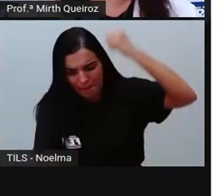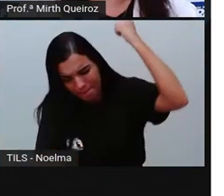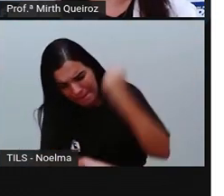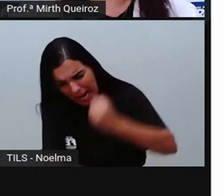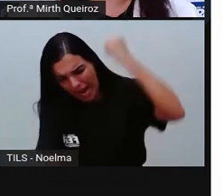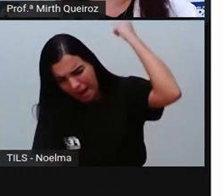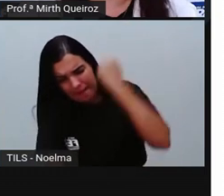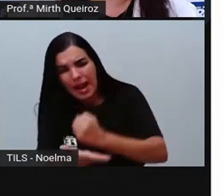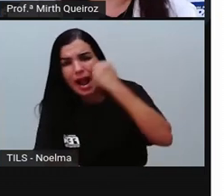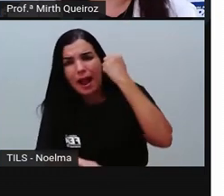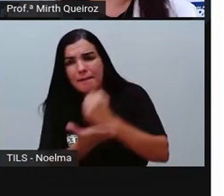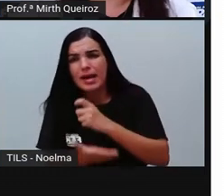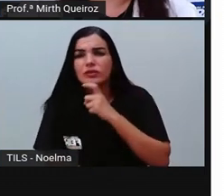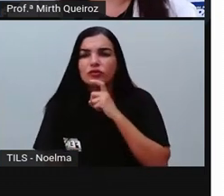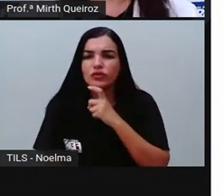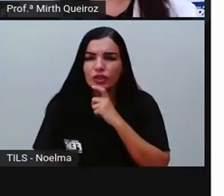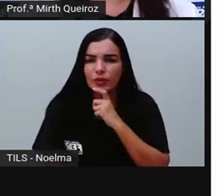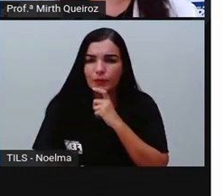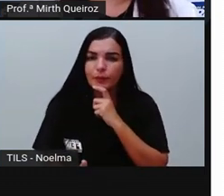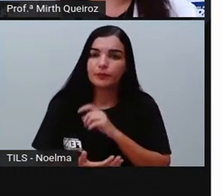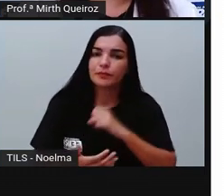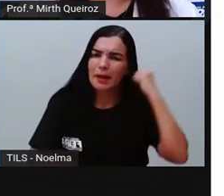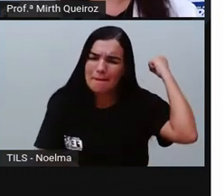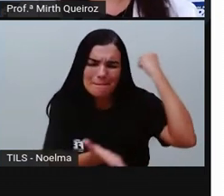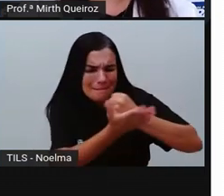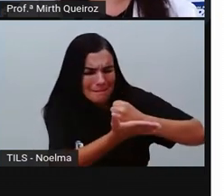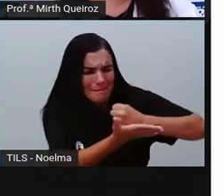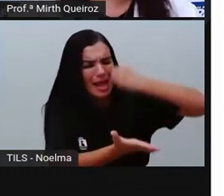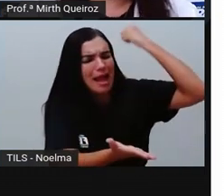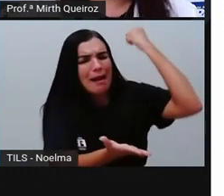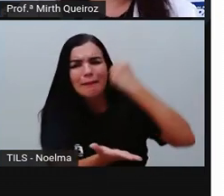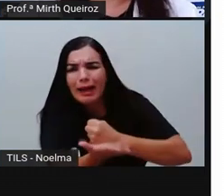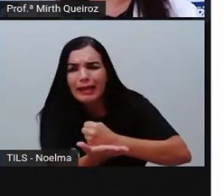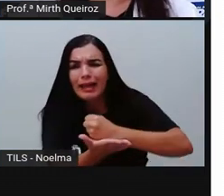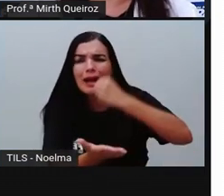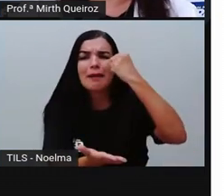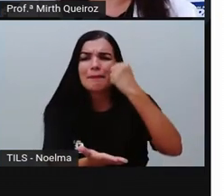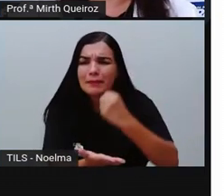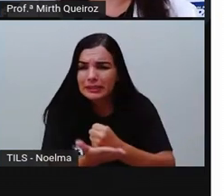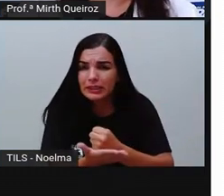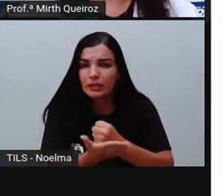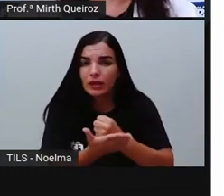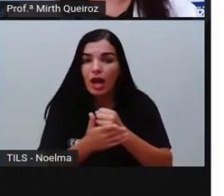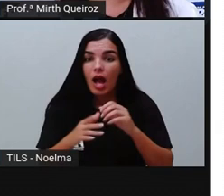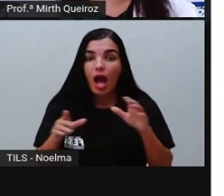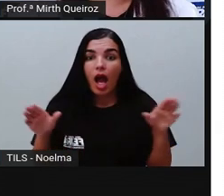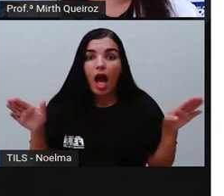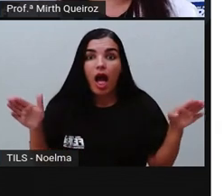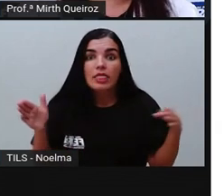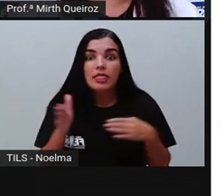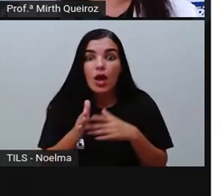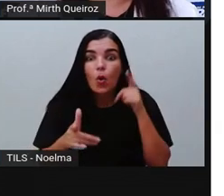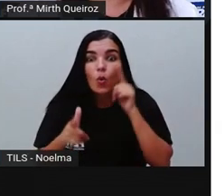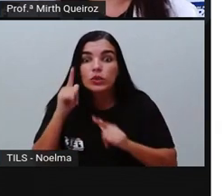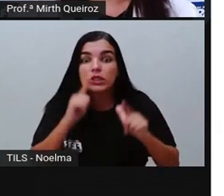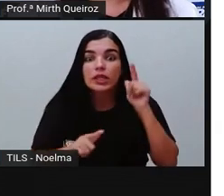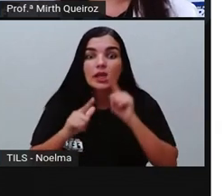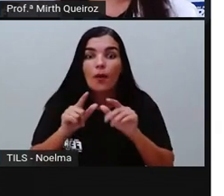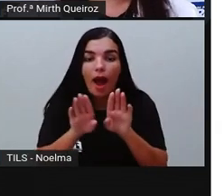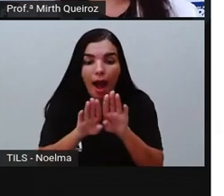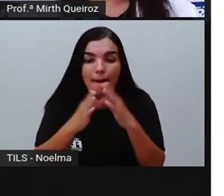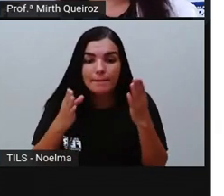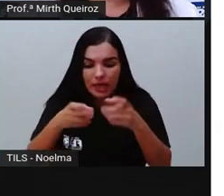gelo com todas as suas forças. Bateu, bateu e bateu. Até que conseguiu